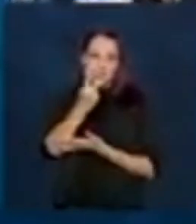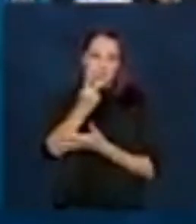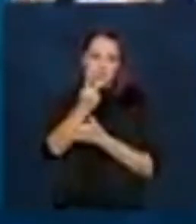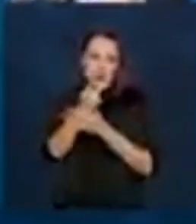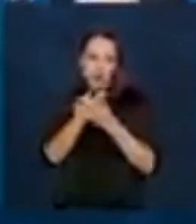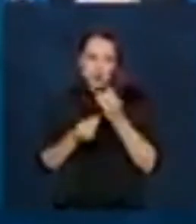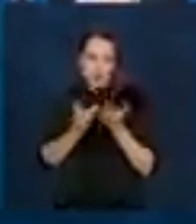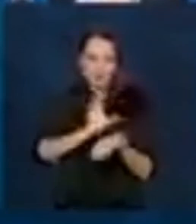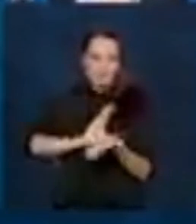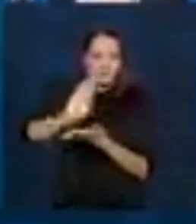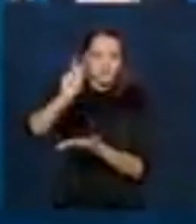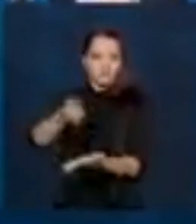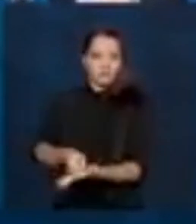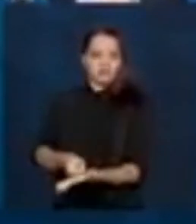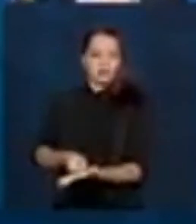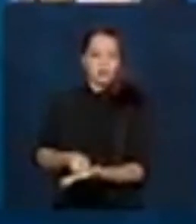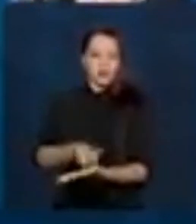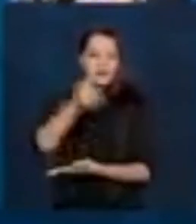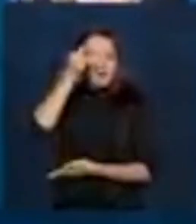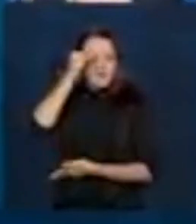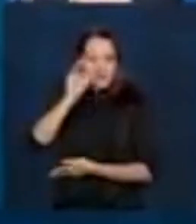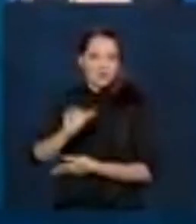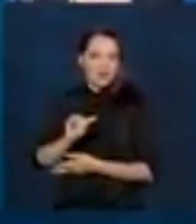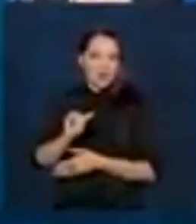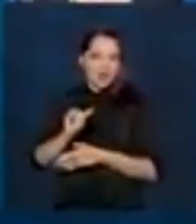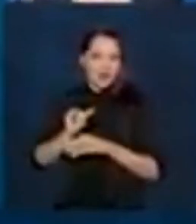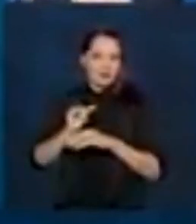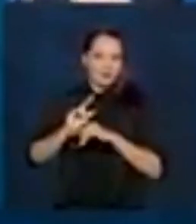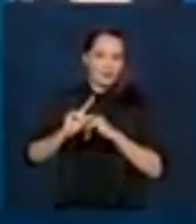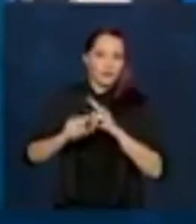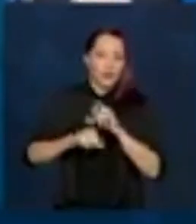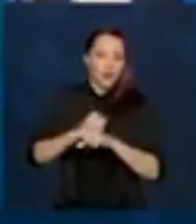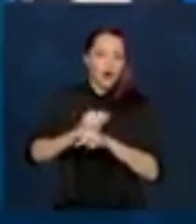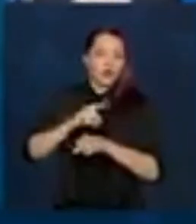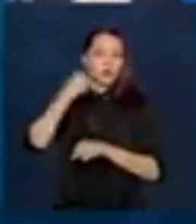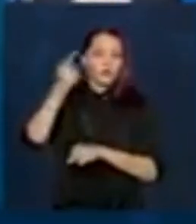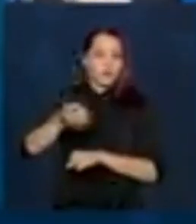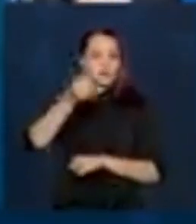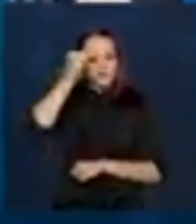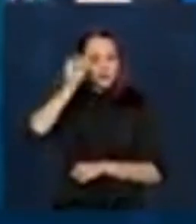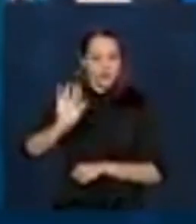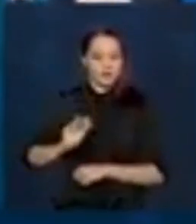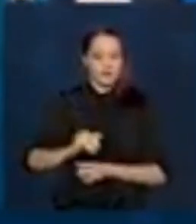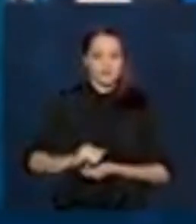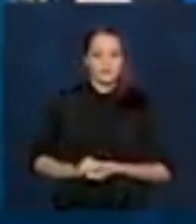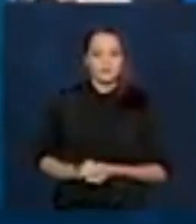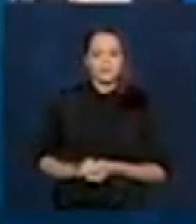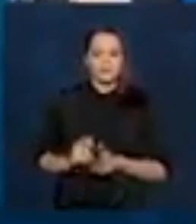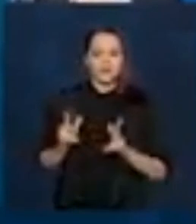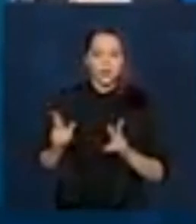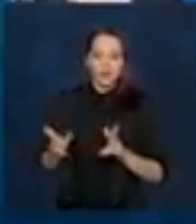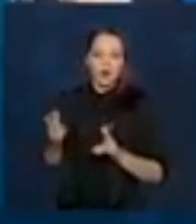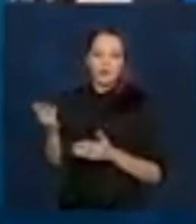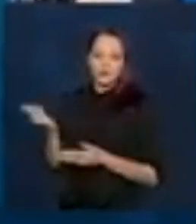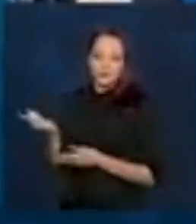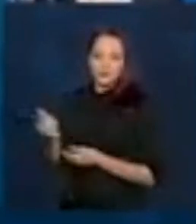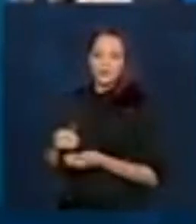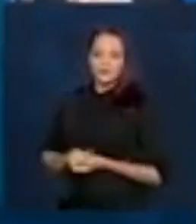vez para não fazer conquistório para o ano que vem. Pode passar, por favor? A mesma coisa,